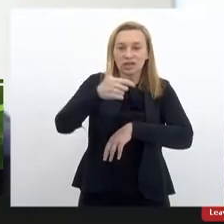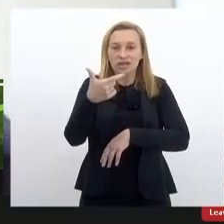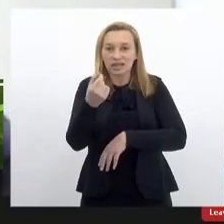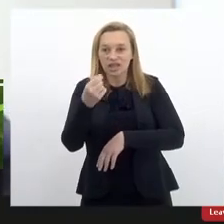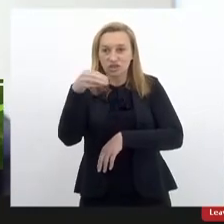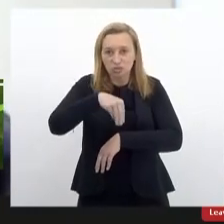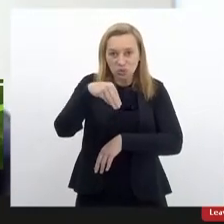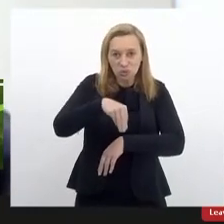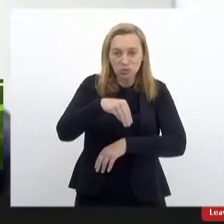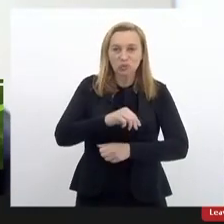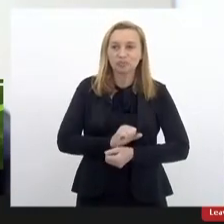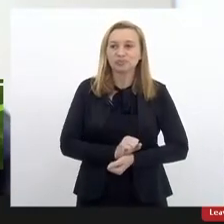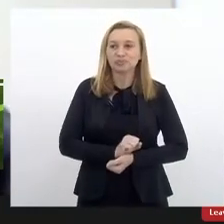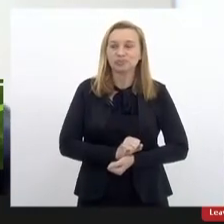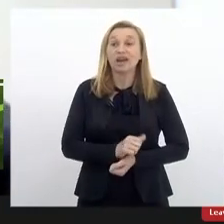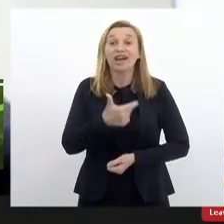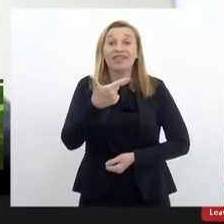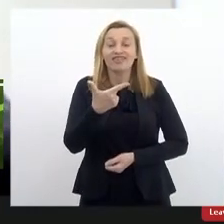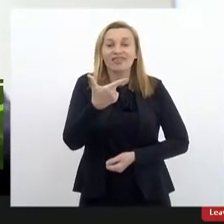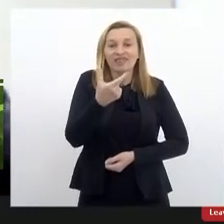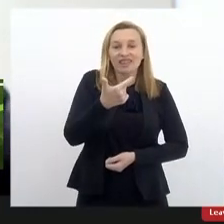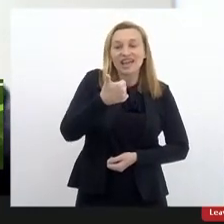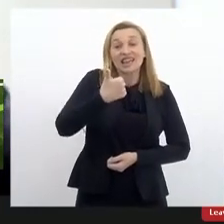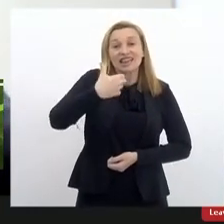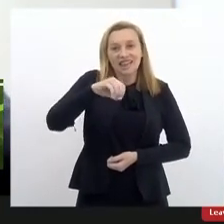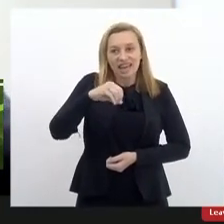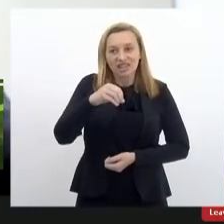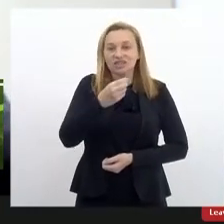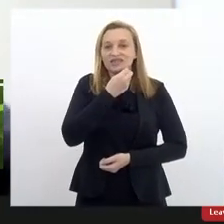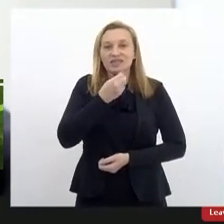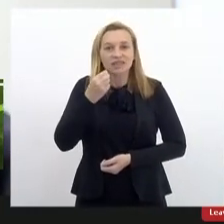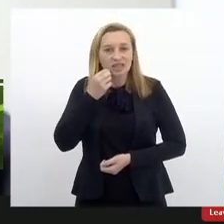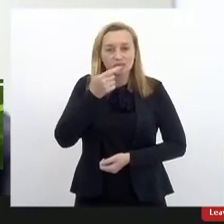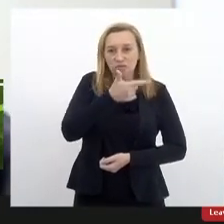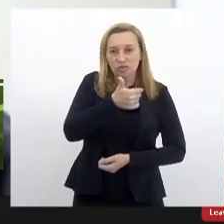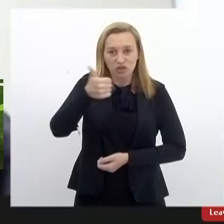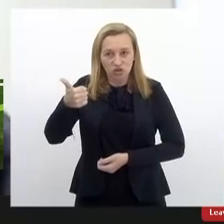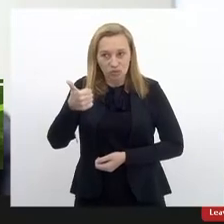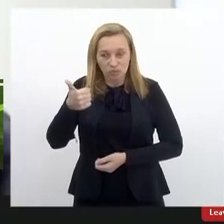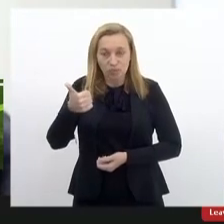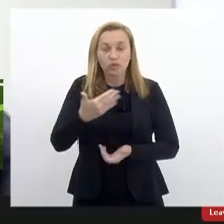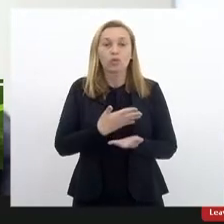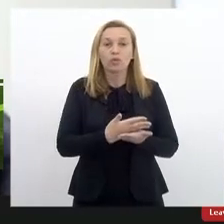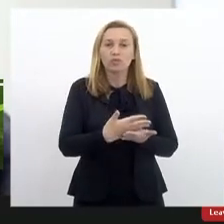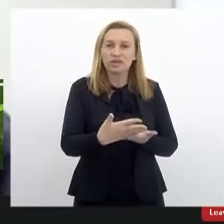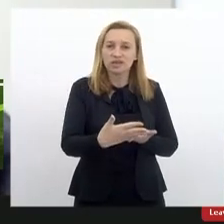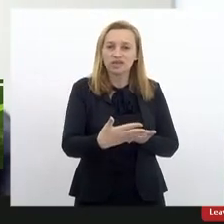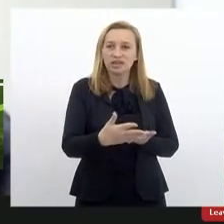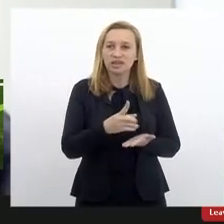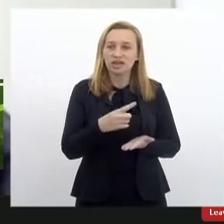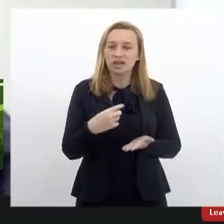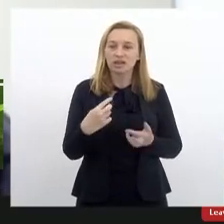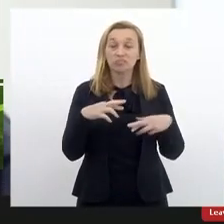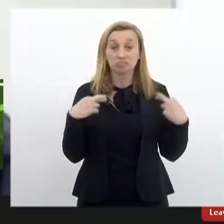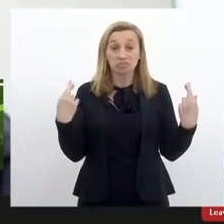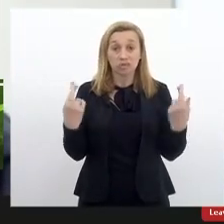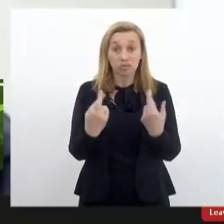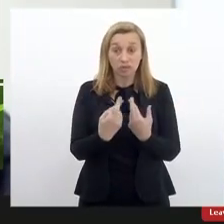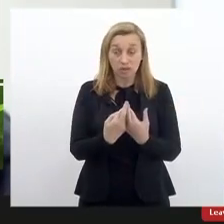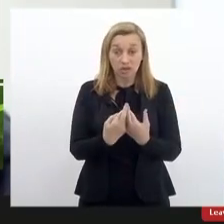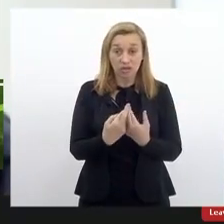10 de setembro de 2021, começamos a nossa audiência